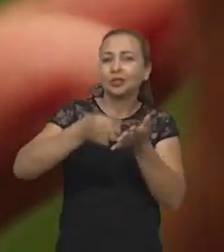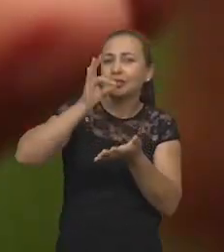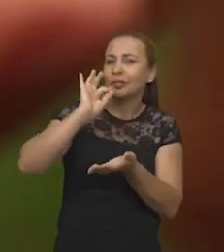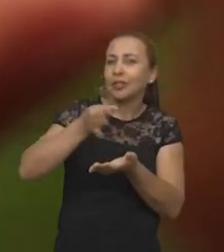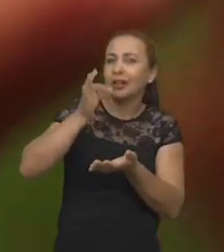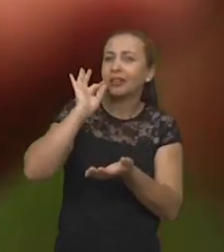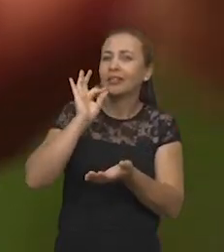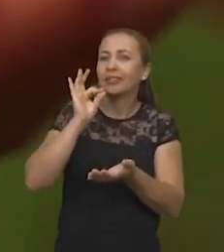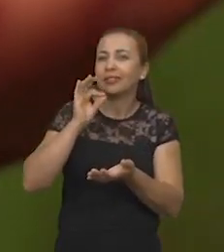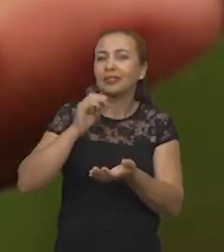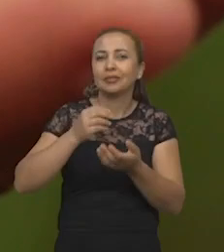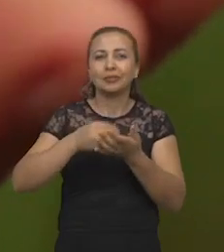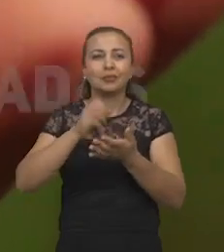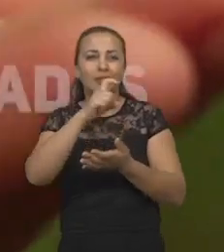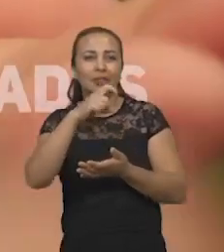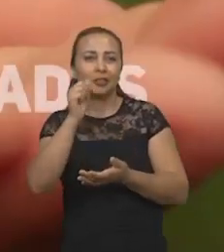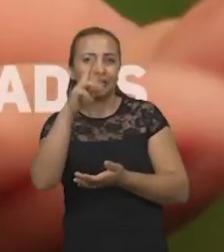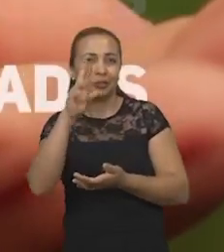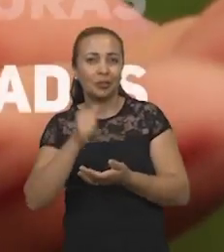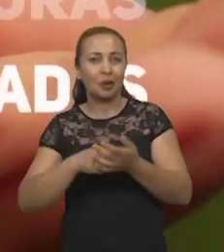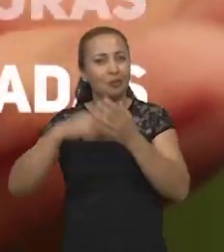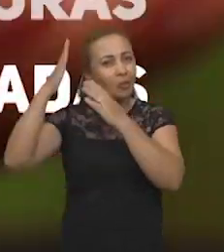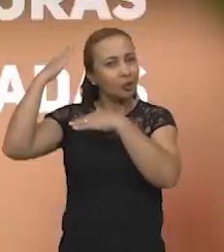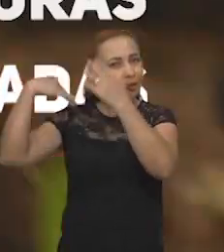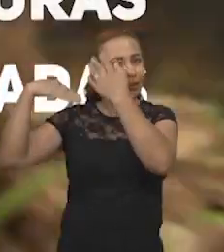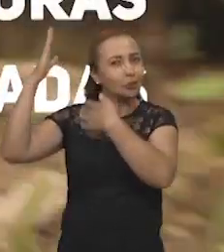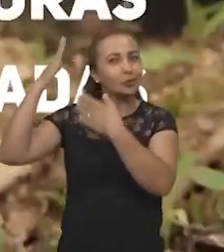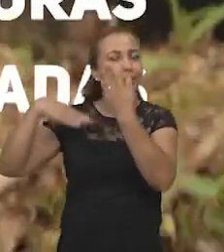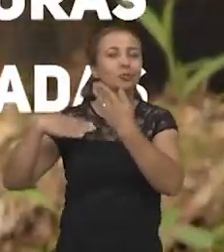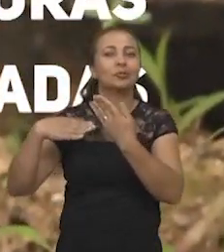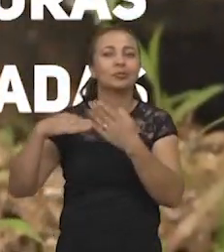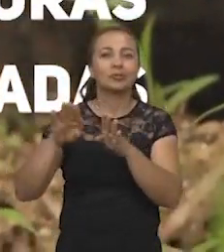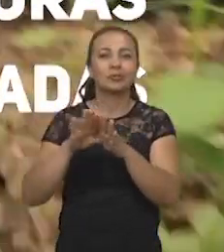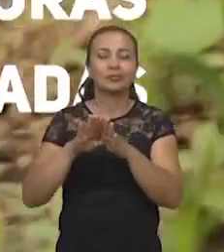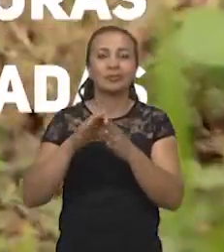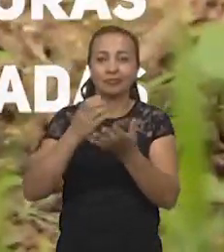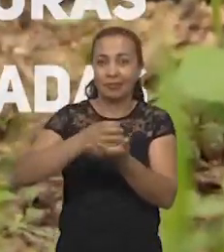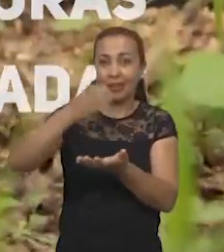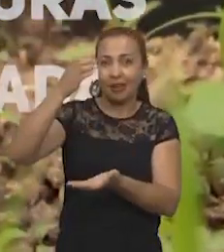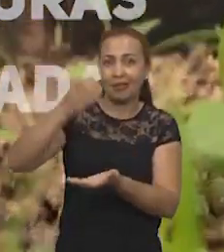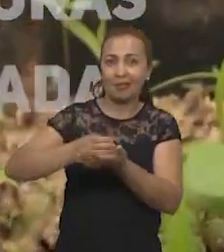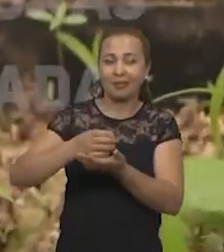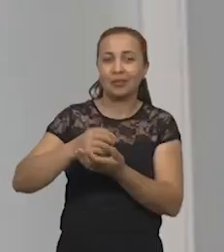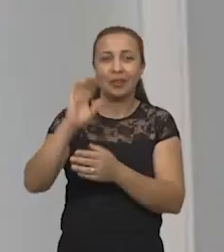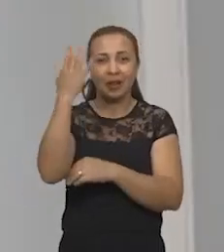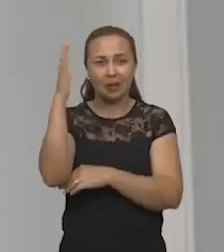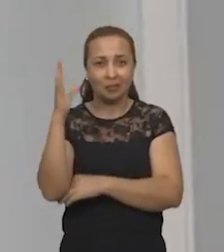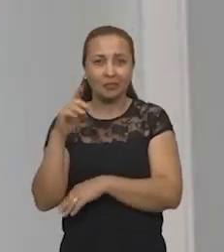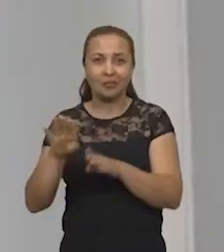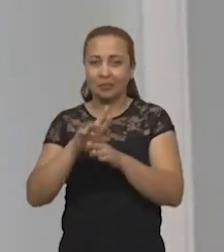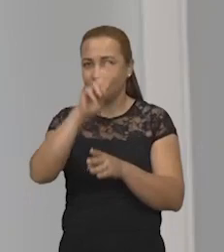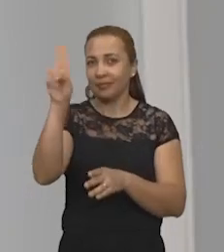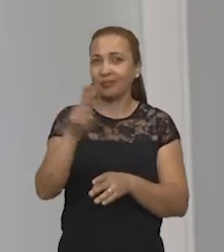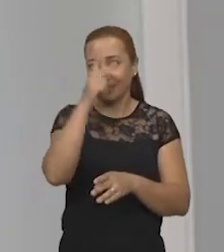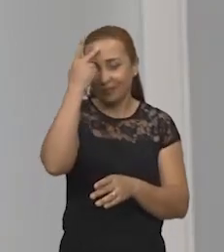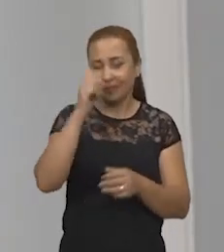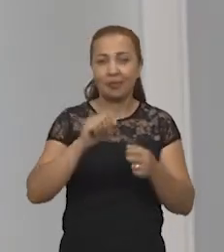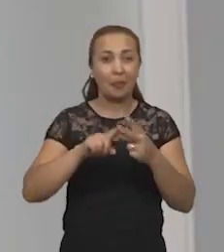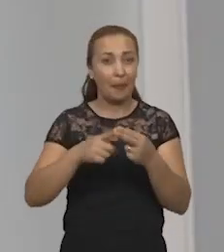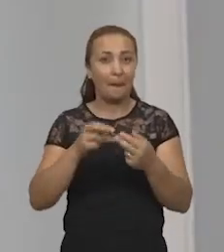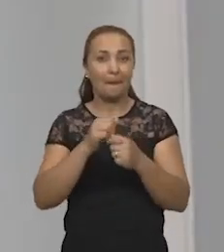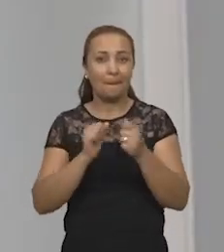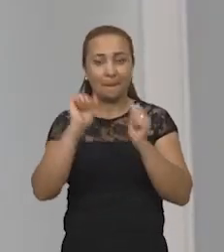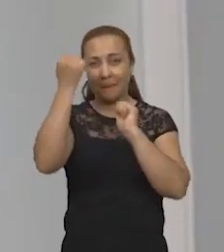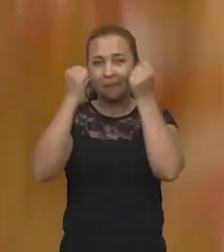chás, xaropes, banhos, tinturas e garrafadas, as plantas também são utilizadas como substrato para a